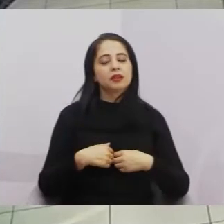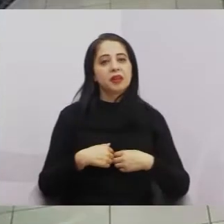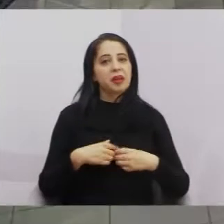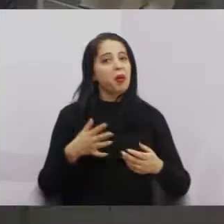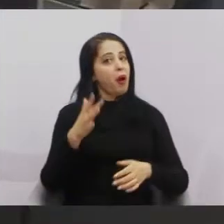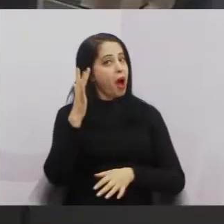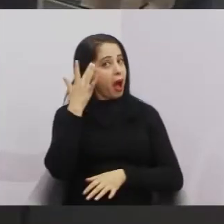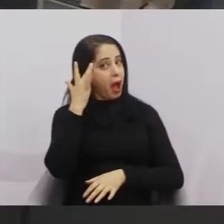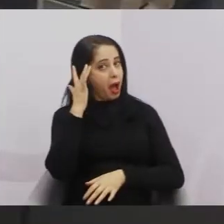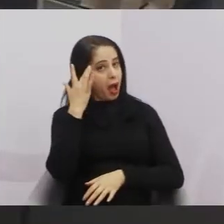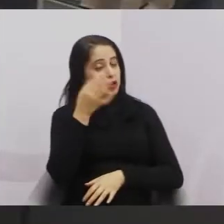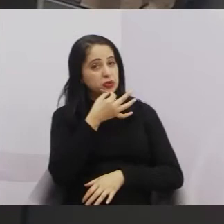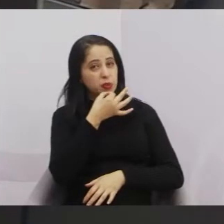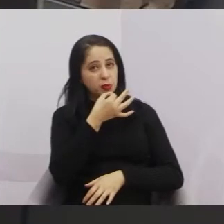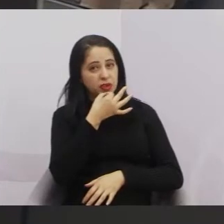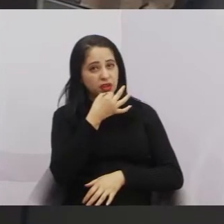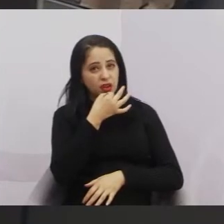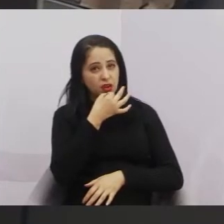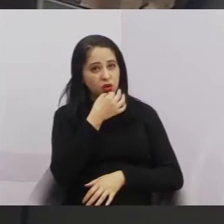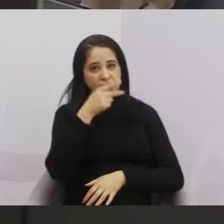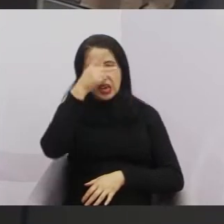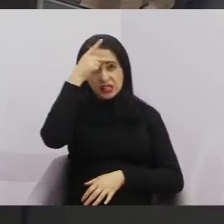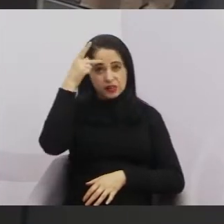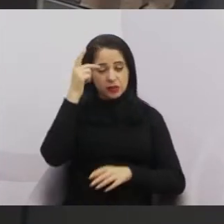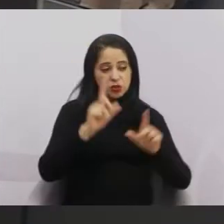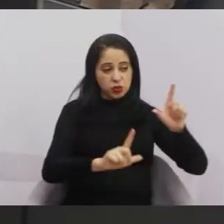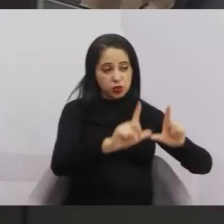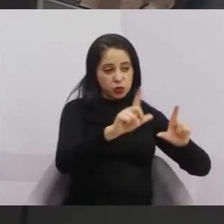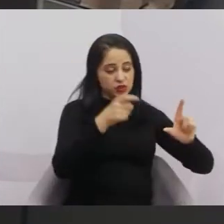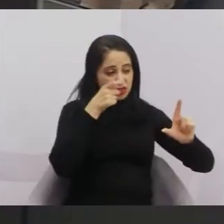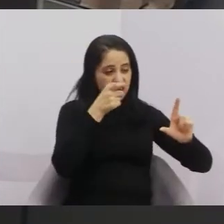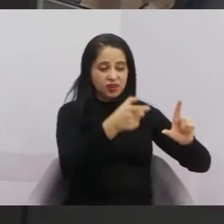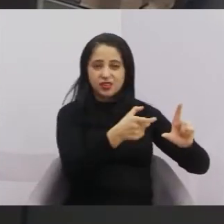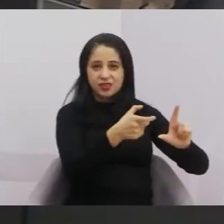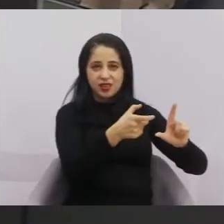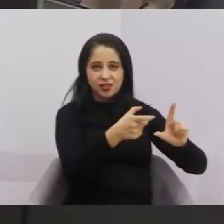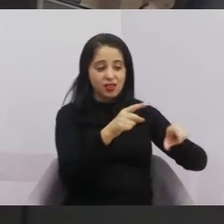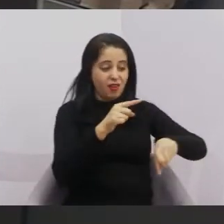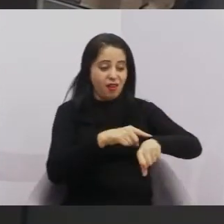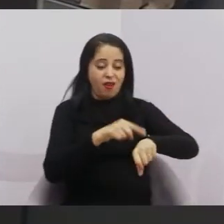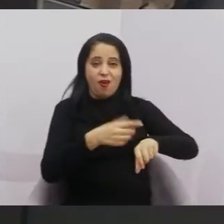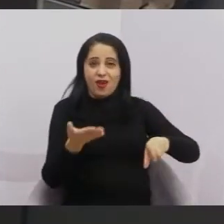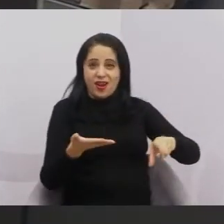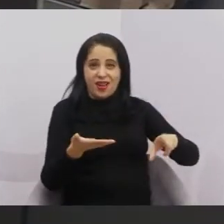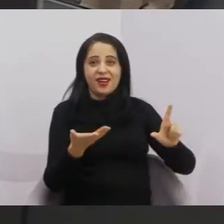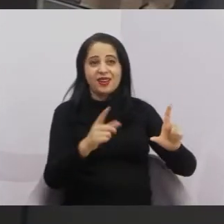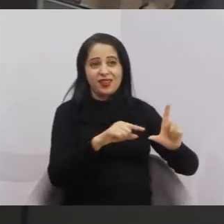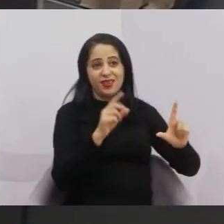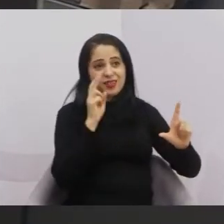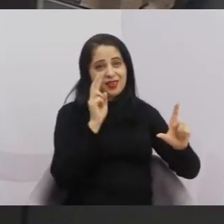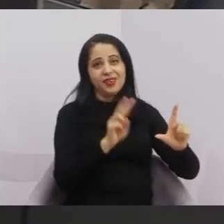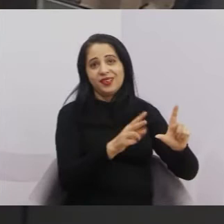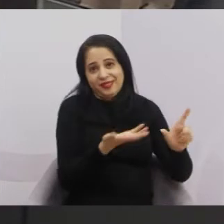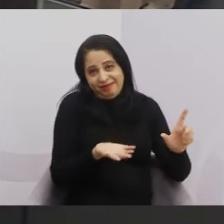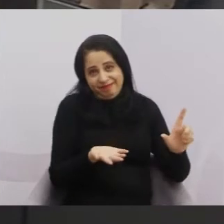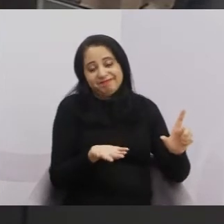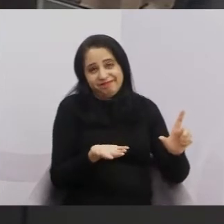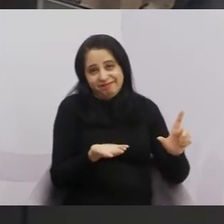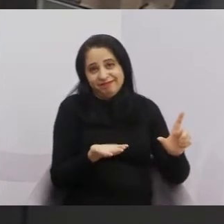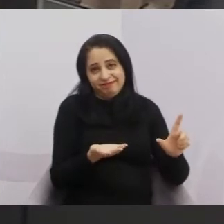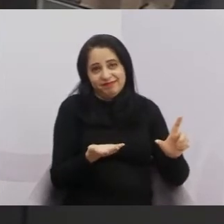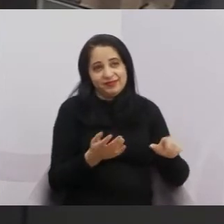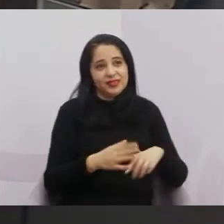em casa agora, até esse horário, assistindo, né, a fala nossa aqui.